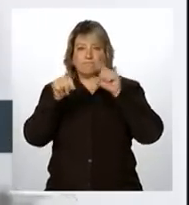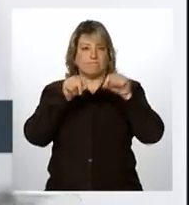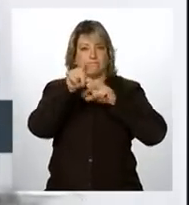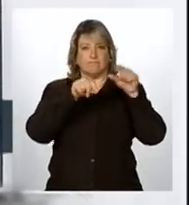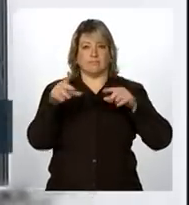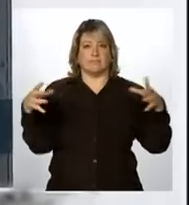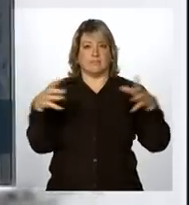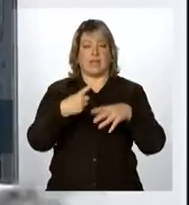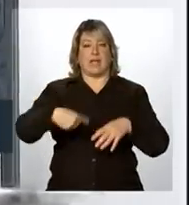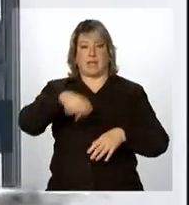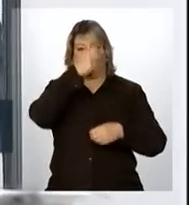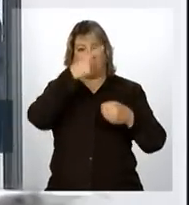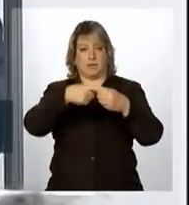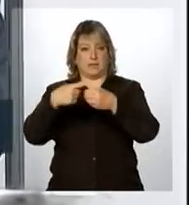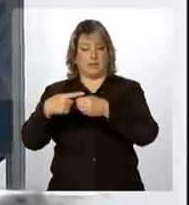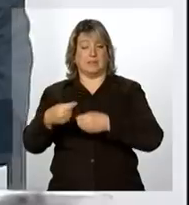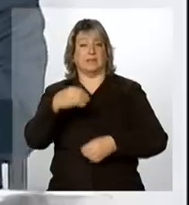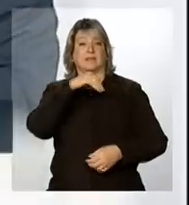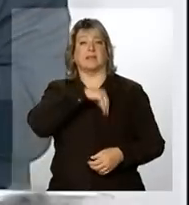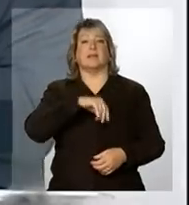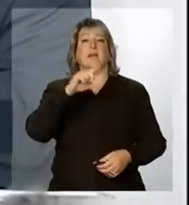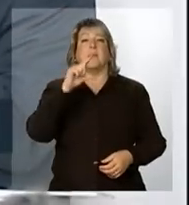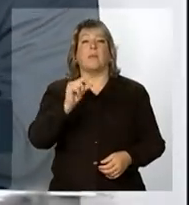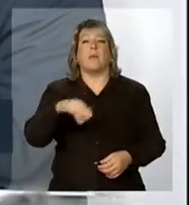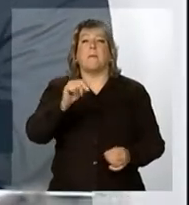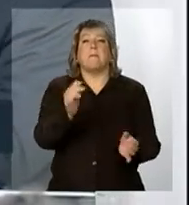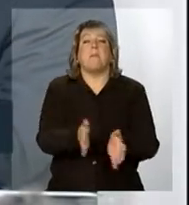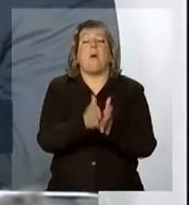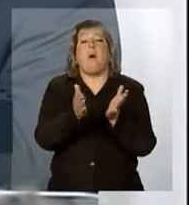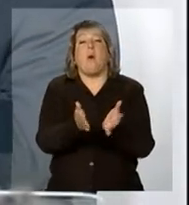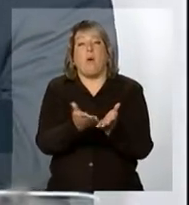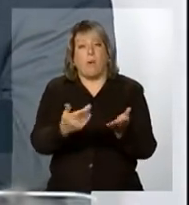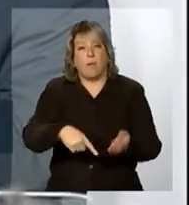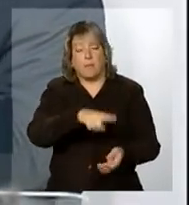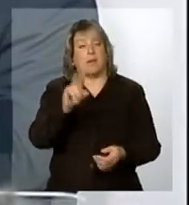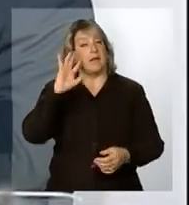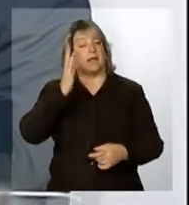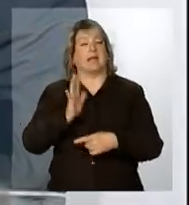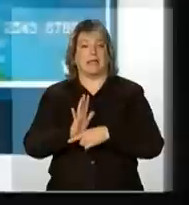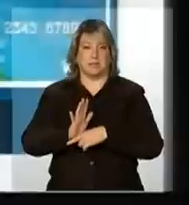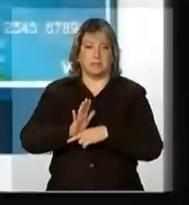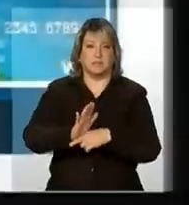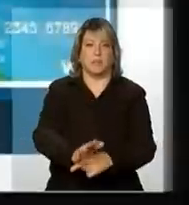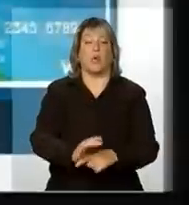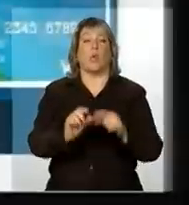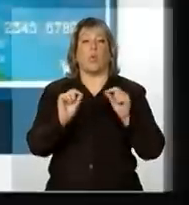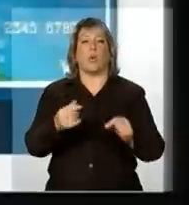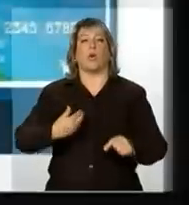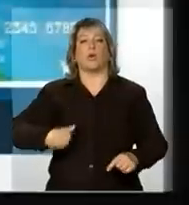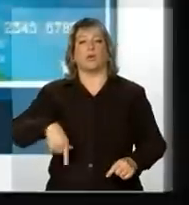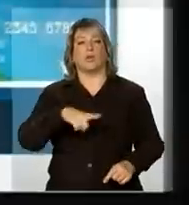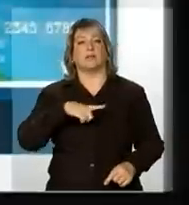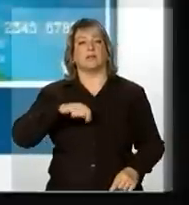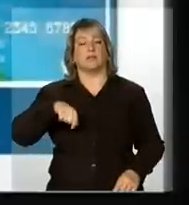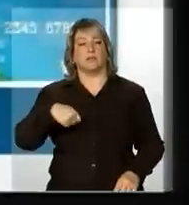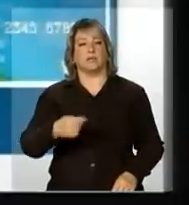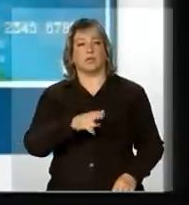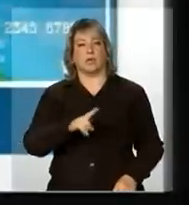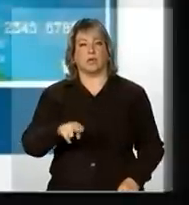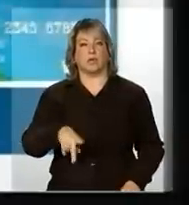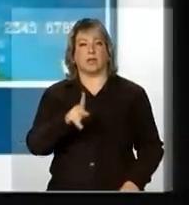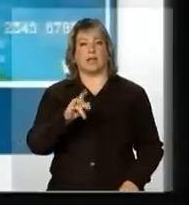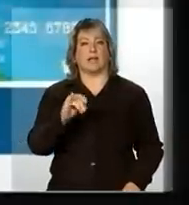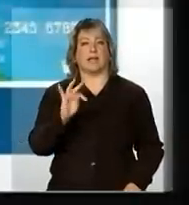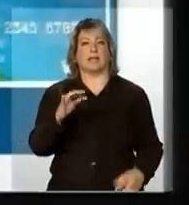municípios de menor renda para poder apoiar com o que nós estamos chamando o kit da